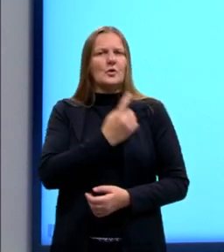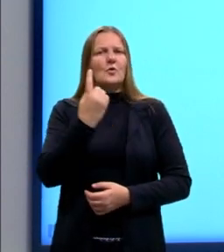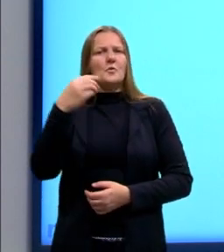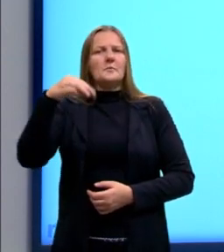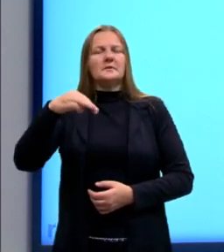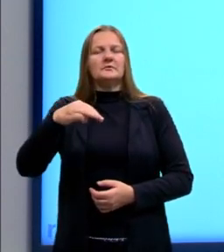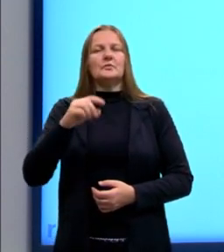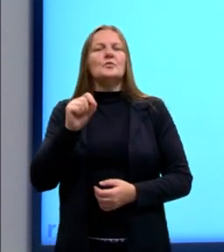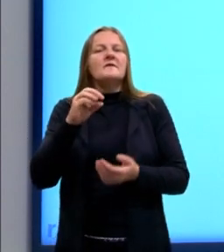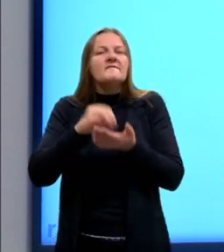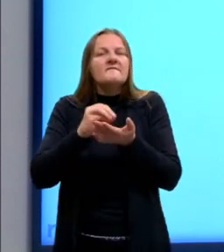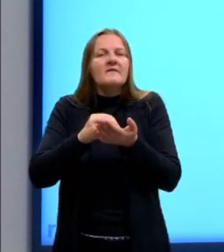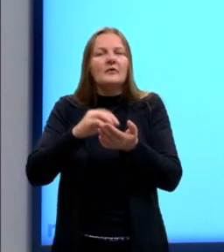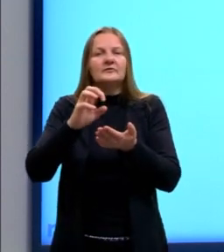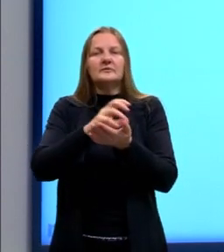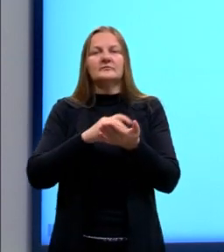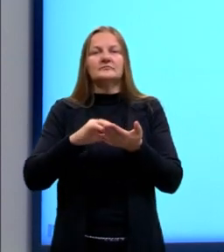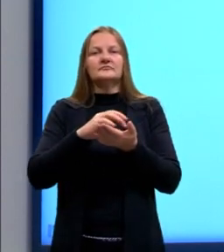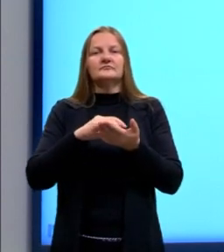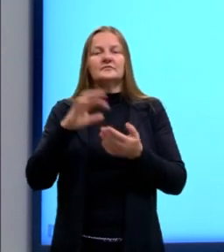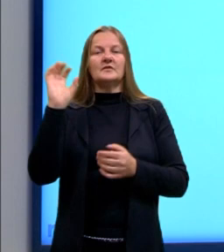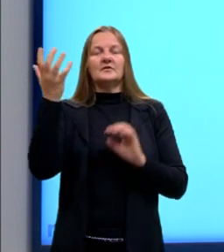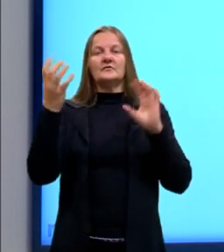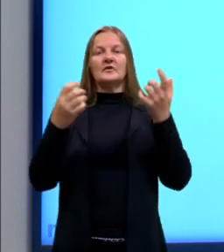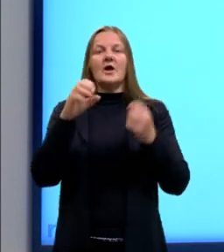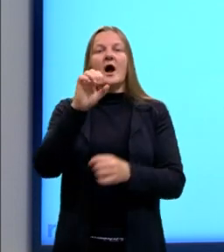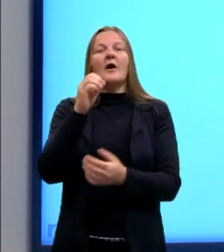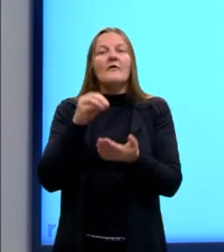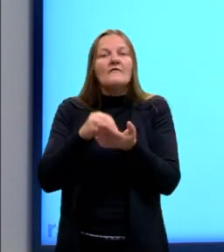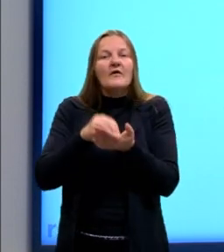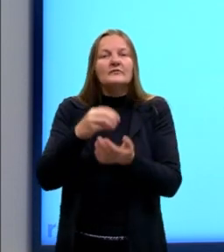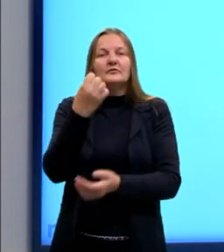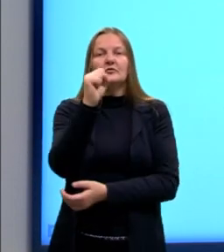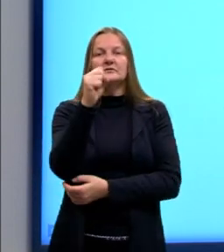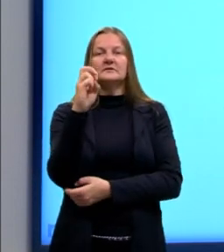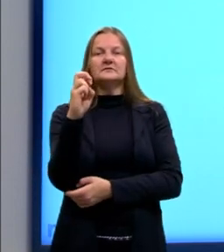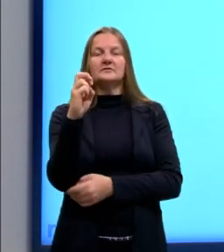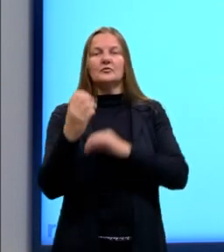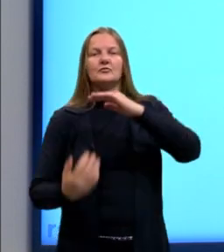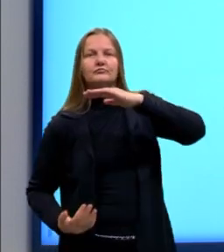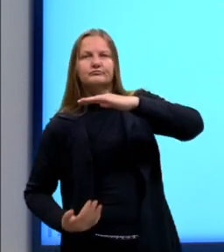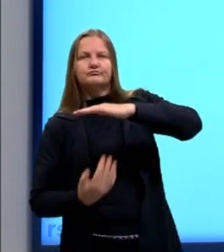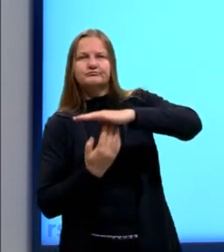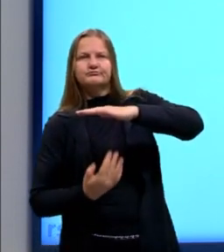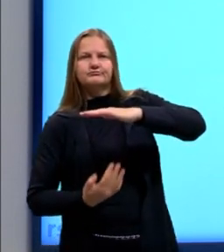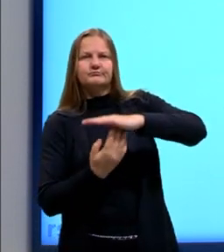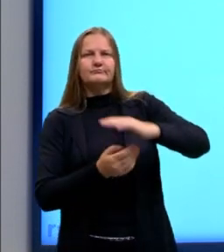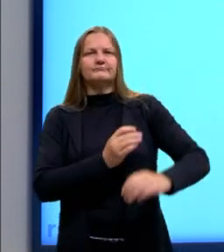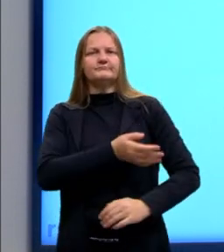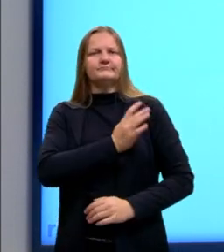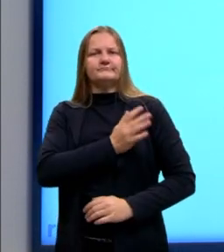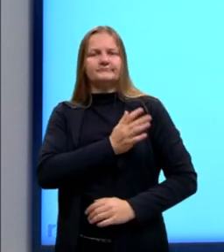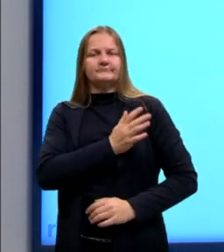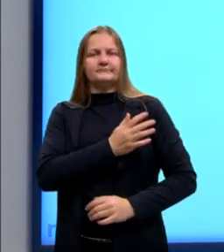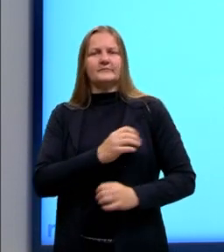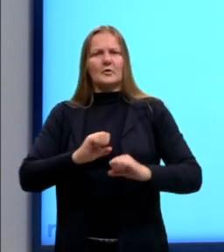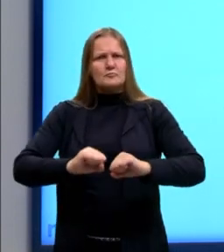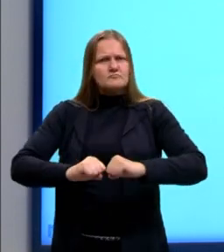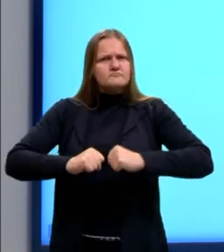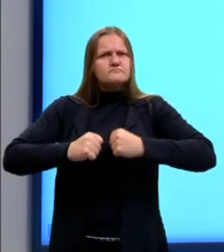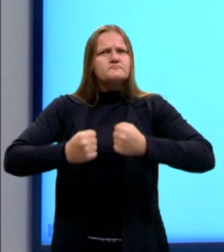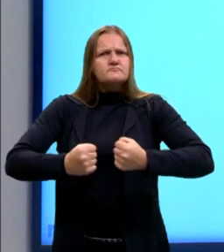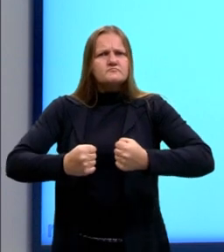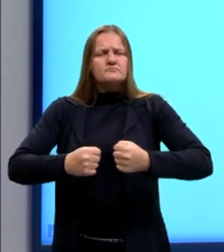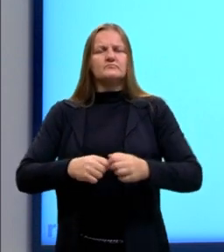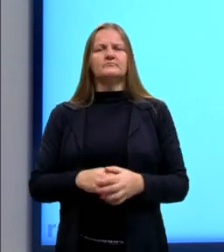O que falta resolver agora? 85%, que é o valor máximo que vai chegar para o ganho de condicionamento